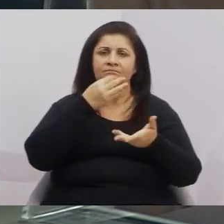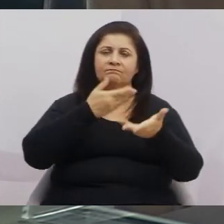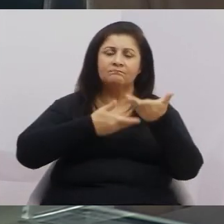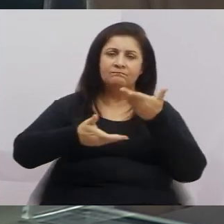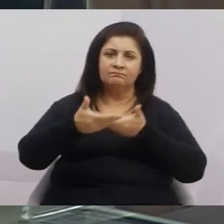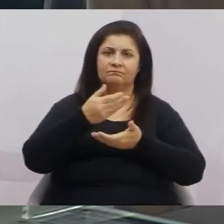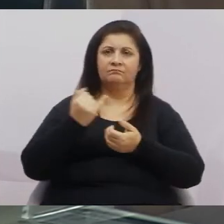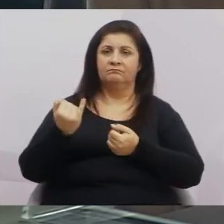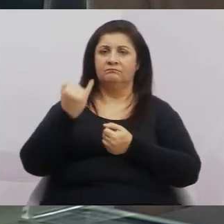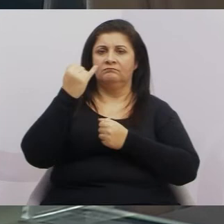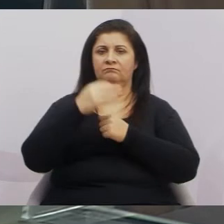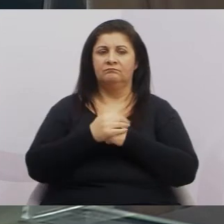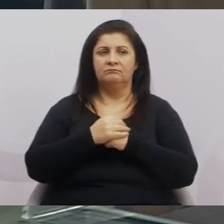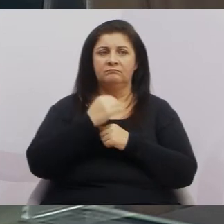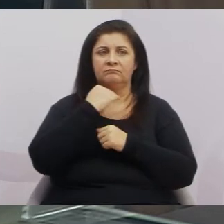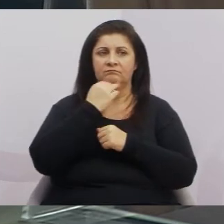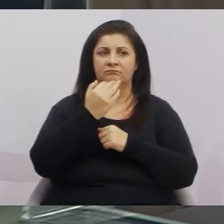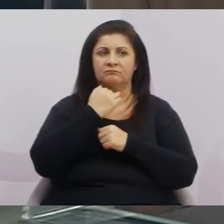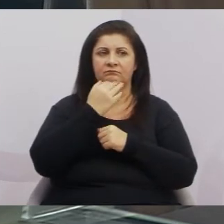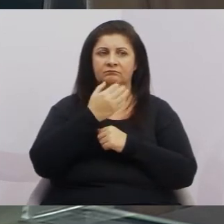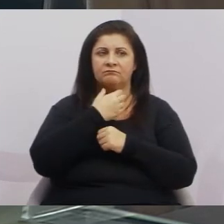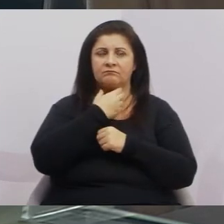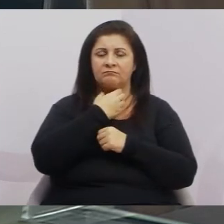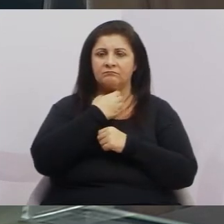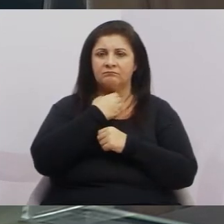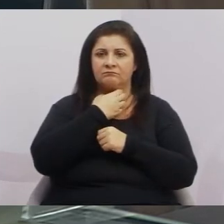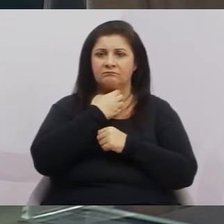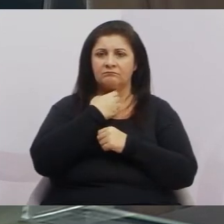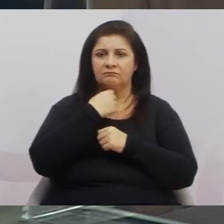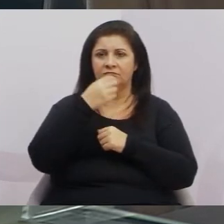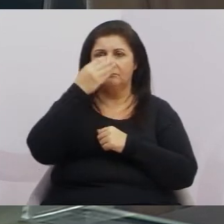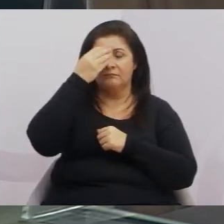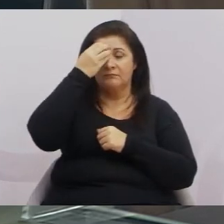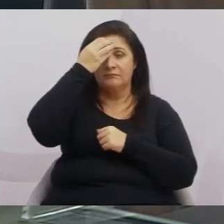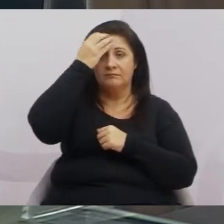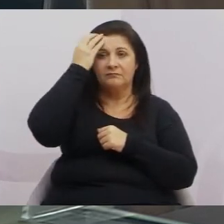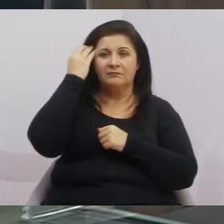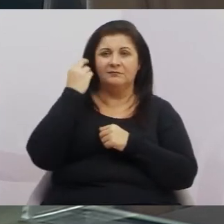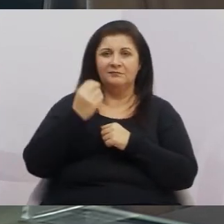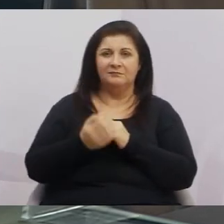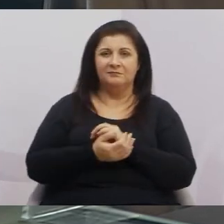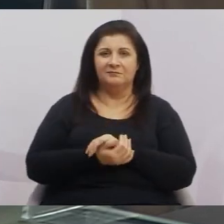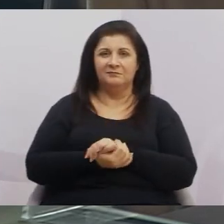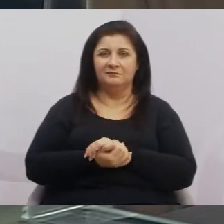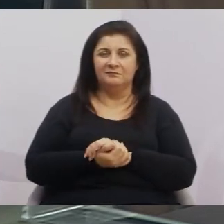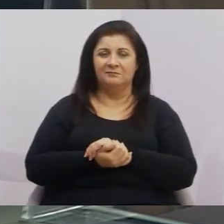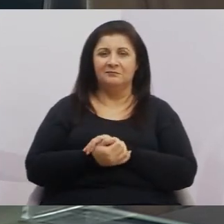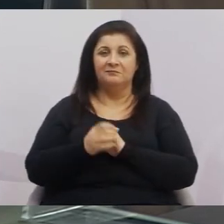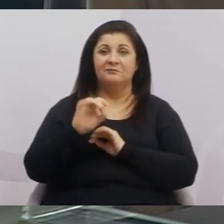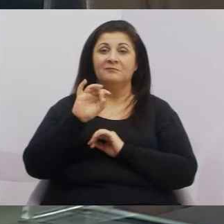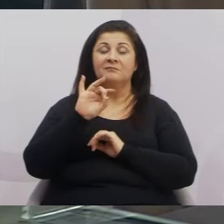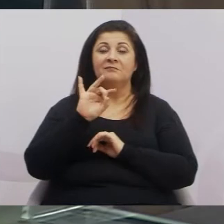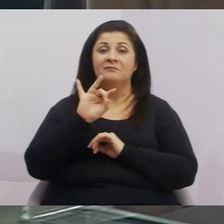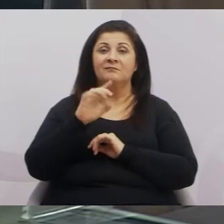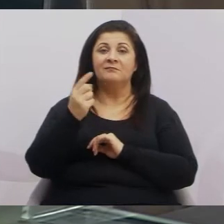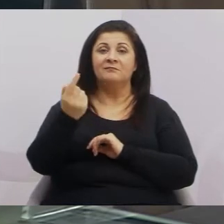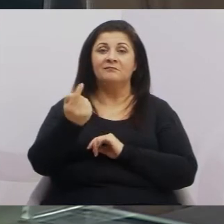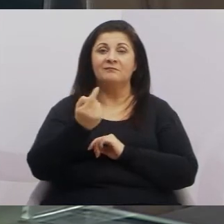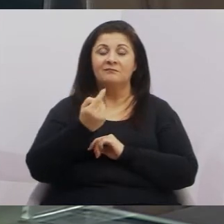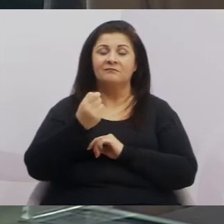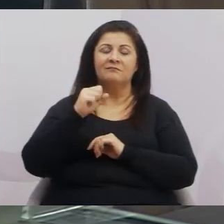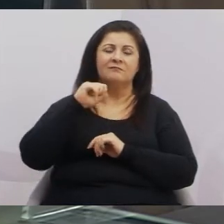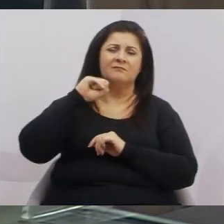e não compareceu nenhum no auditório, só comparece quando é coisa